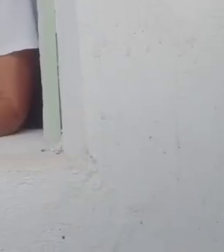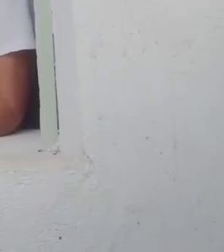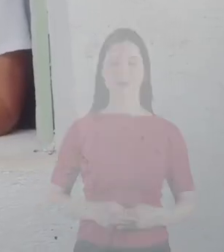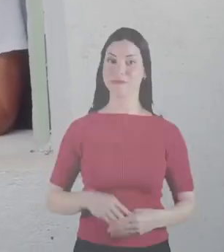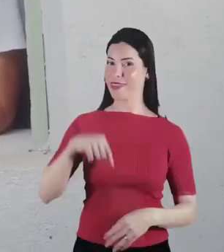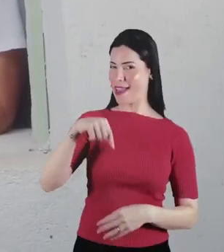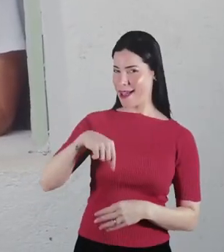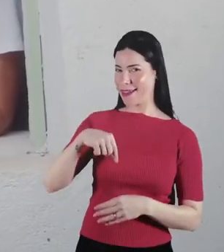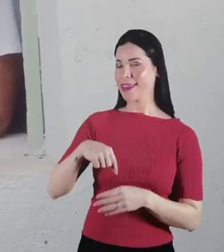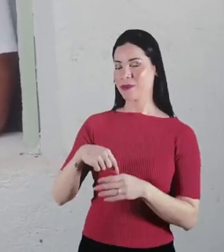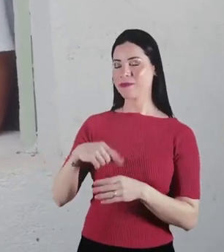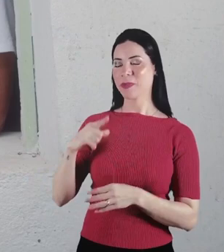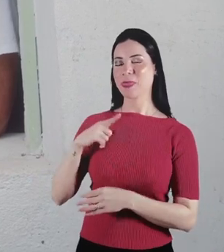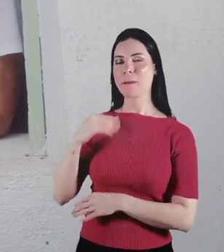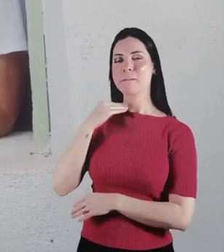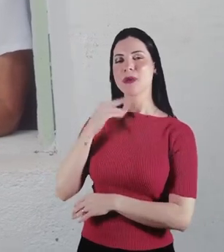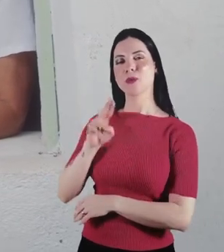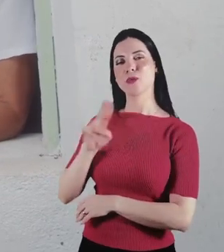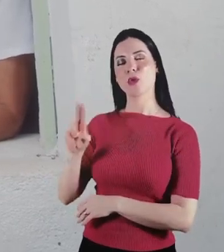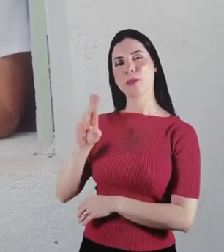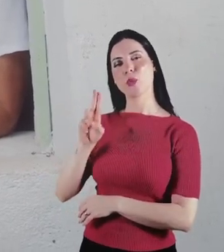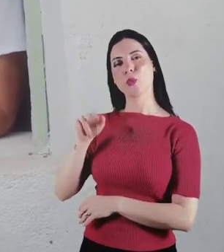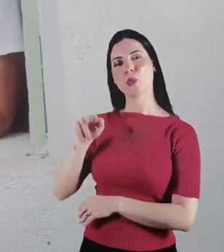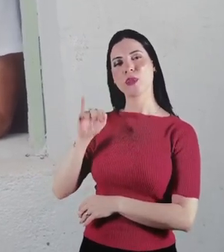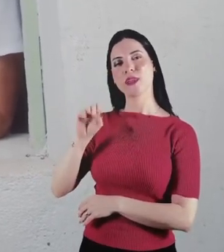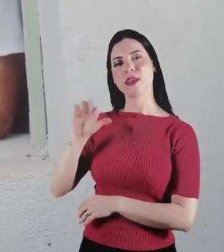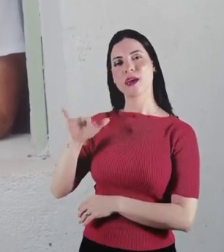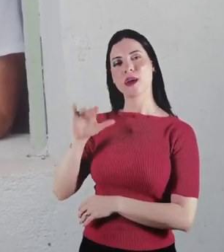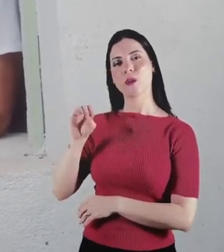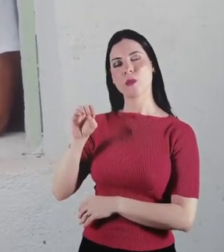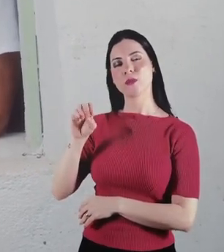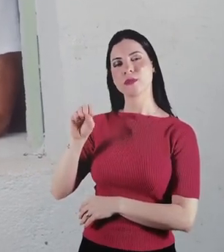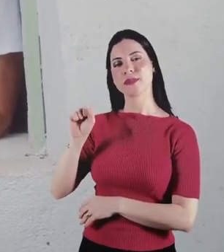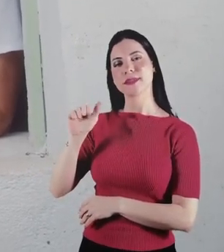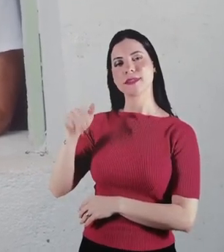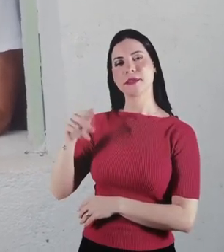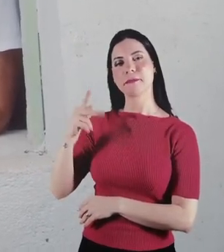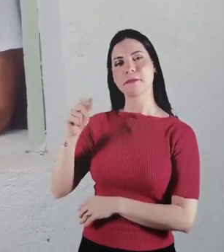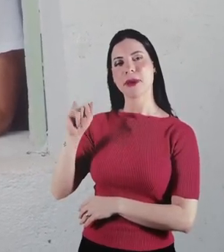Aqui funciona o nosso banco União Sampaio,